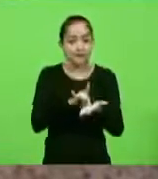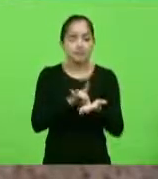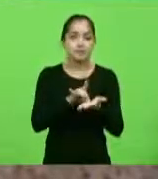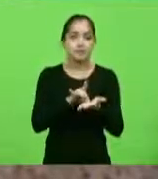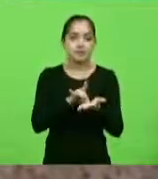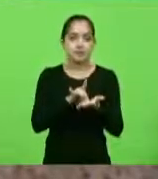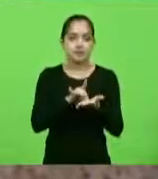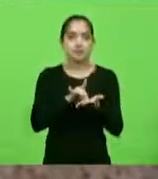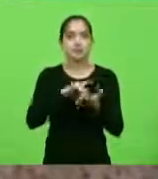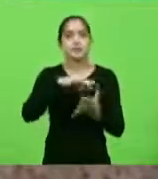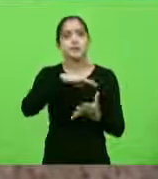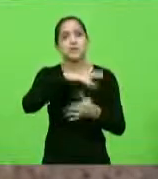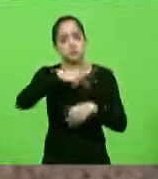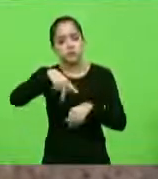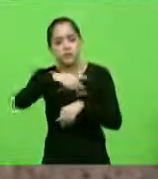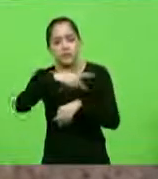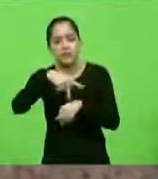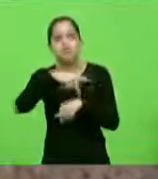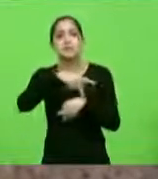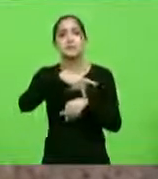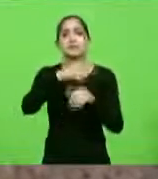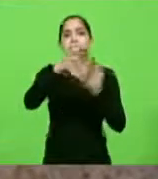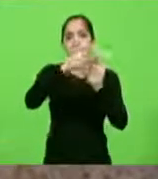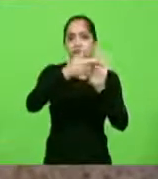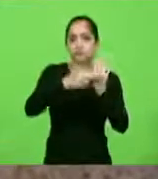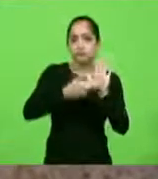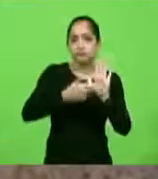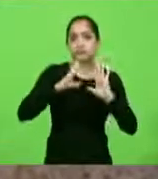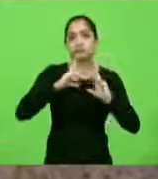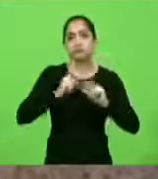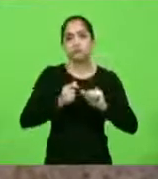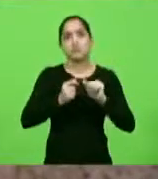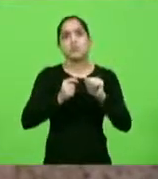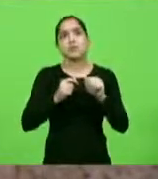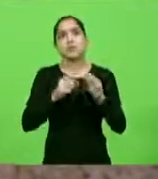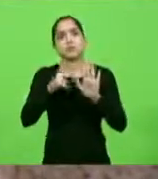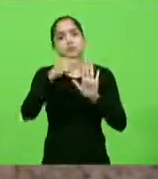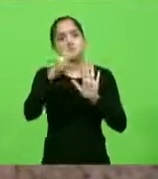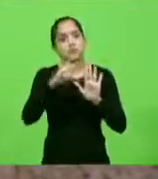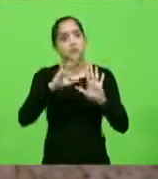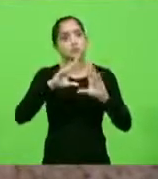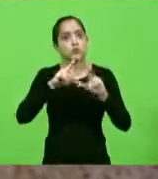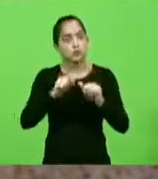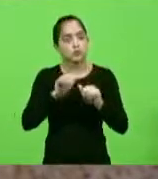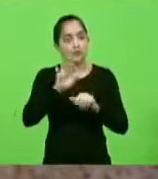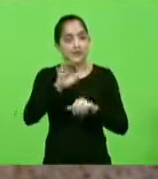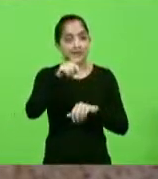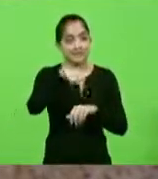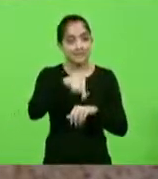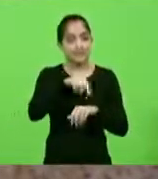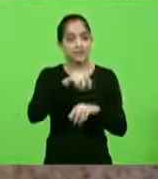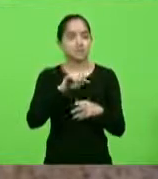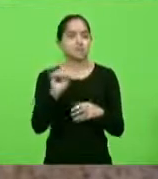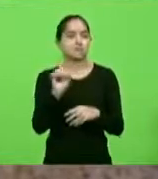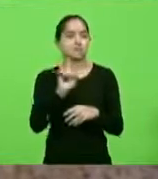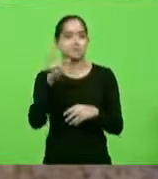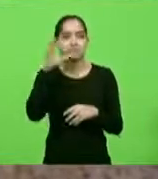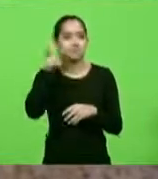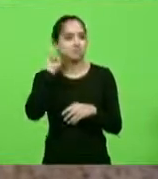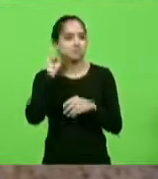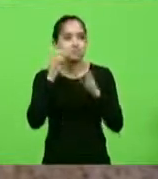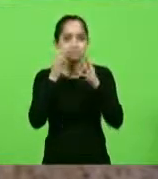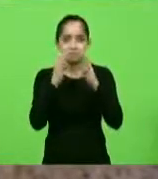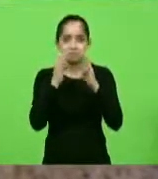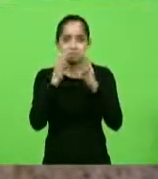que acontece no país, eles sempre tentam adequar as medidas sanitárias, os protocolos, entretanto, aqui em Santa Catarina não estão sendo ouvidos.